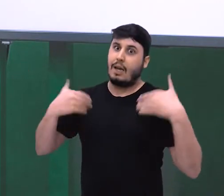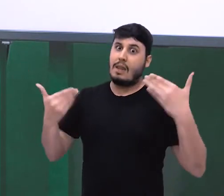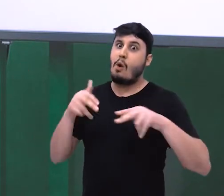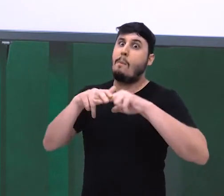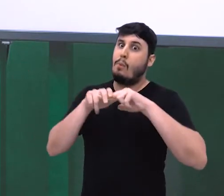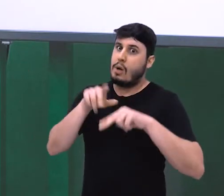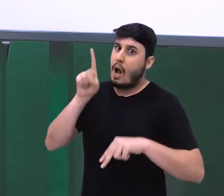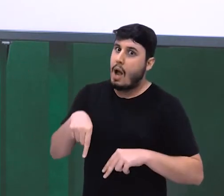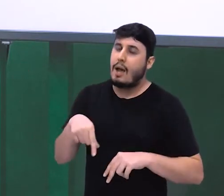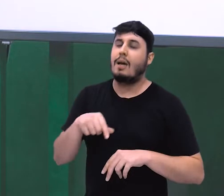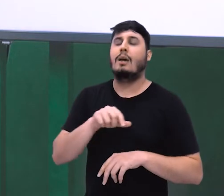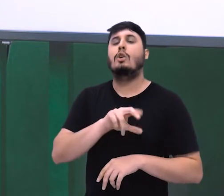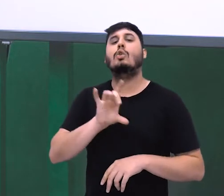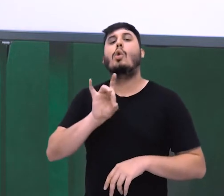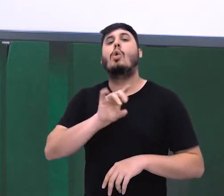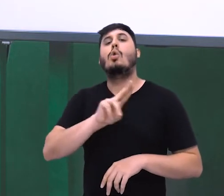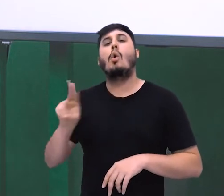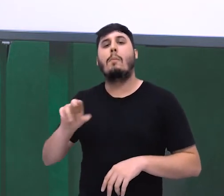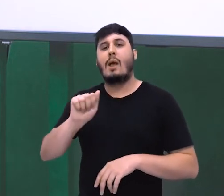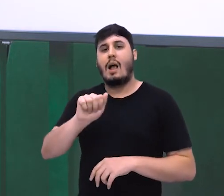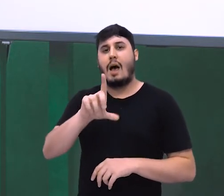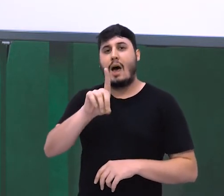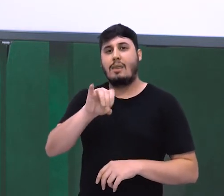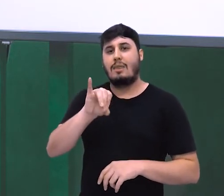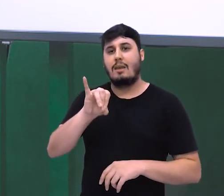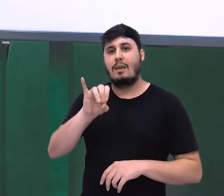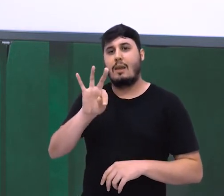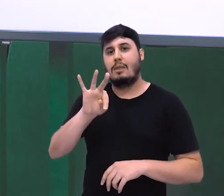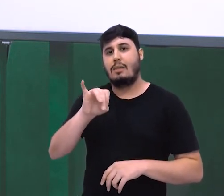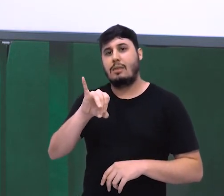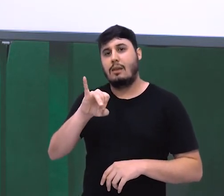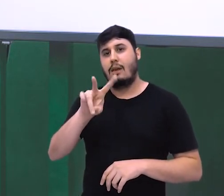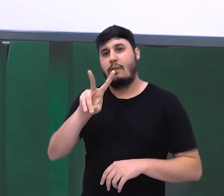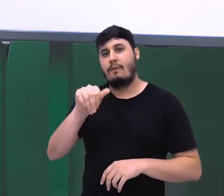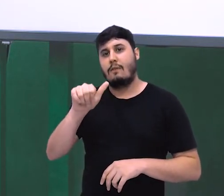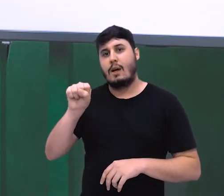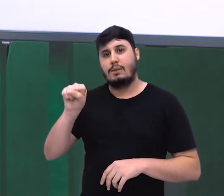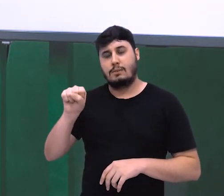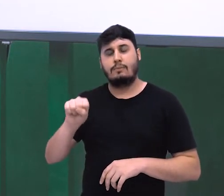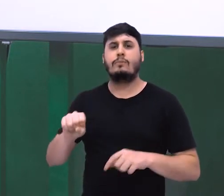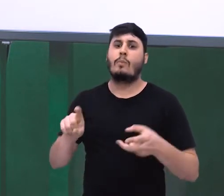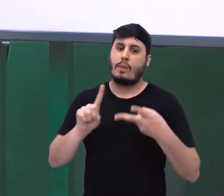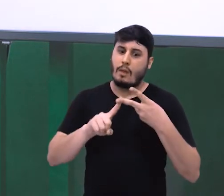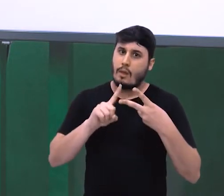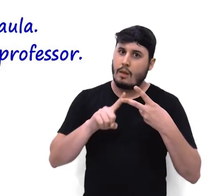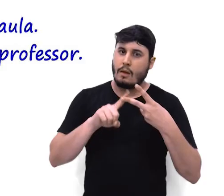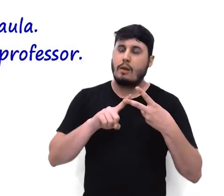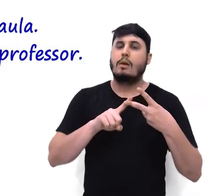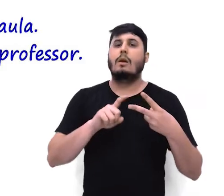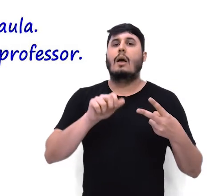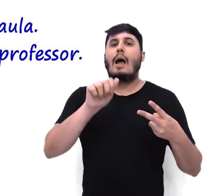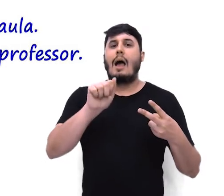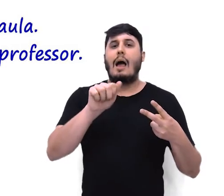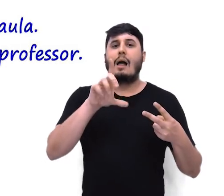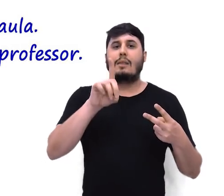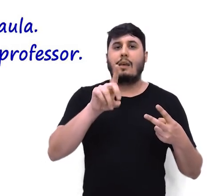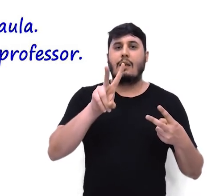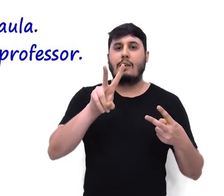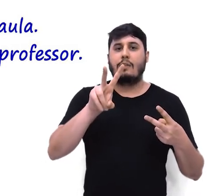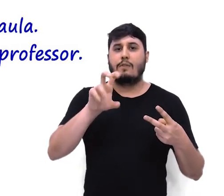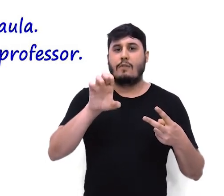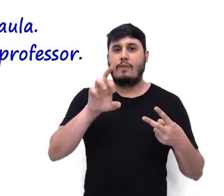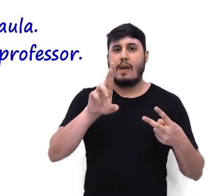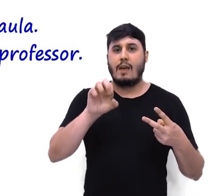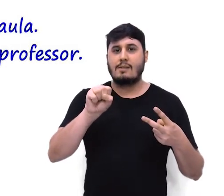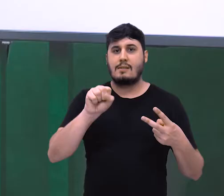simplesmente aditiva. Além das conjunções coordenativas aditivas, nós temos também as adversativas, que são